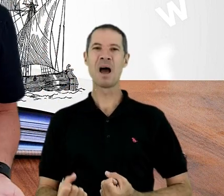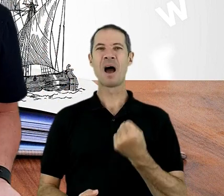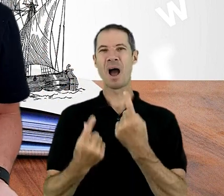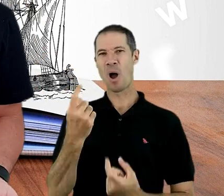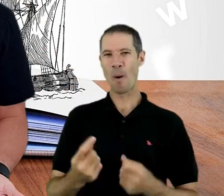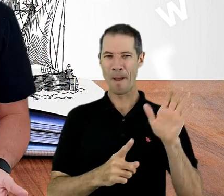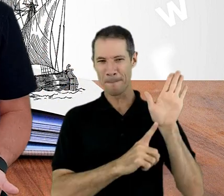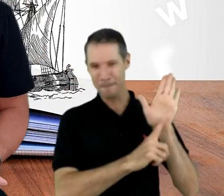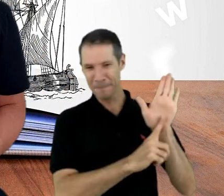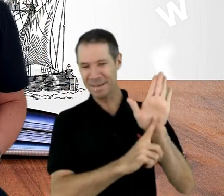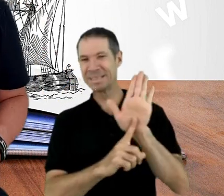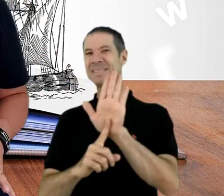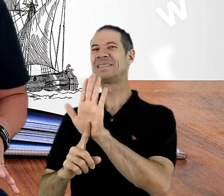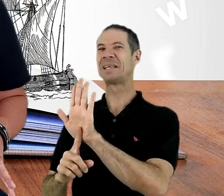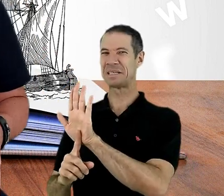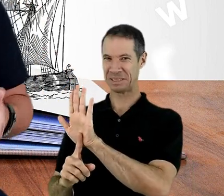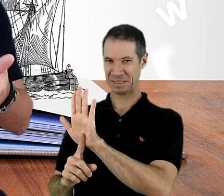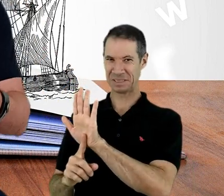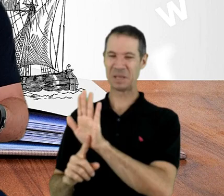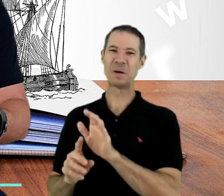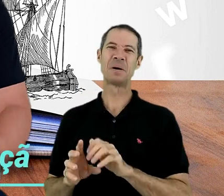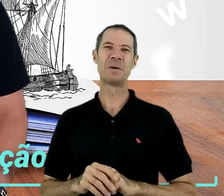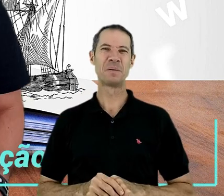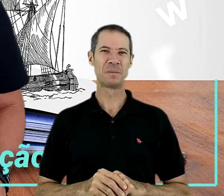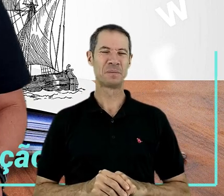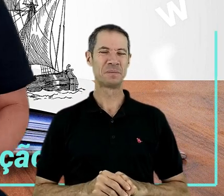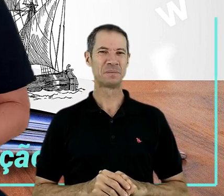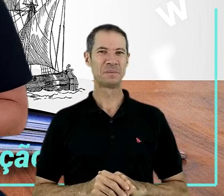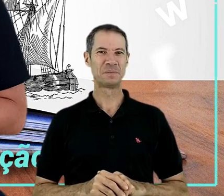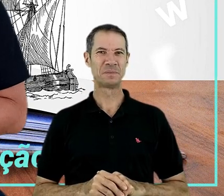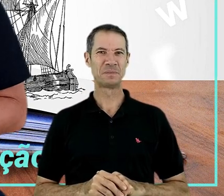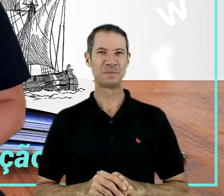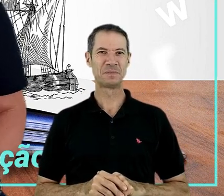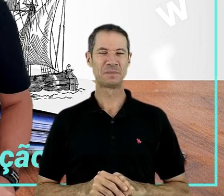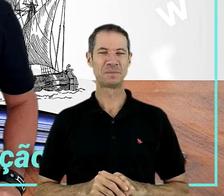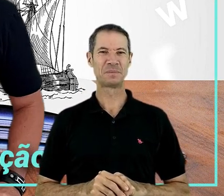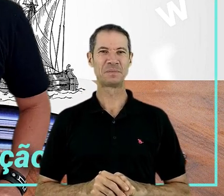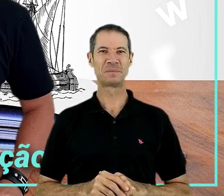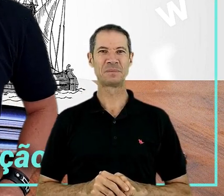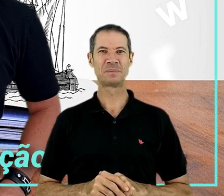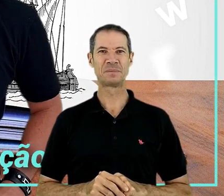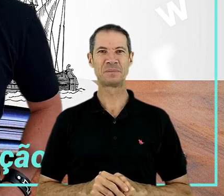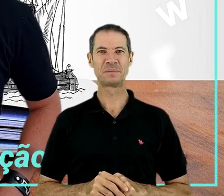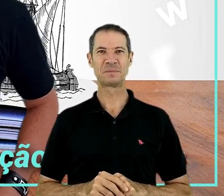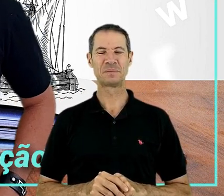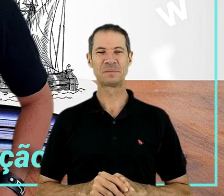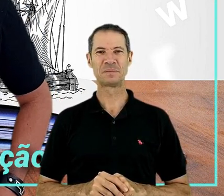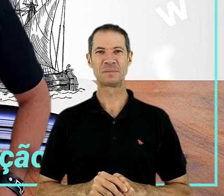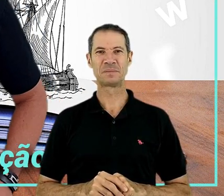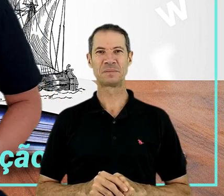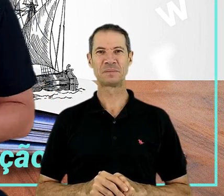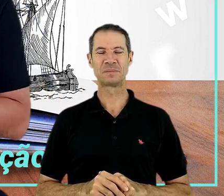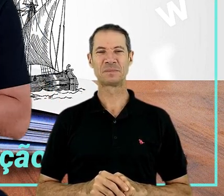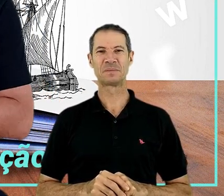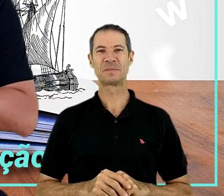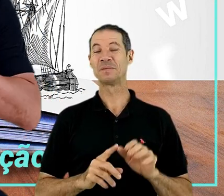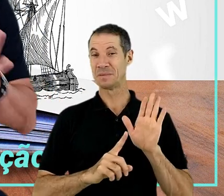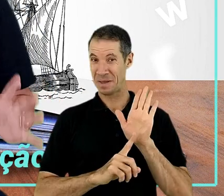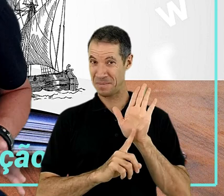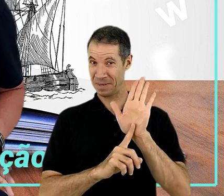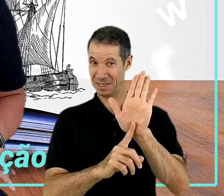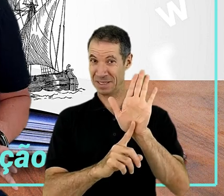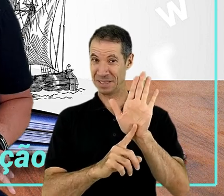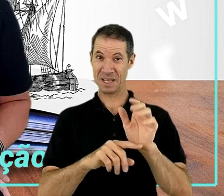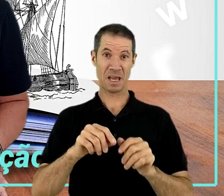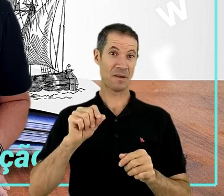apresentação. A minha filhota, Bruna Gabriela, vou pôr a foto dela aqui. Ela